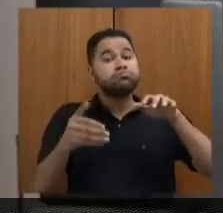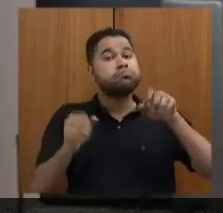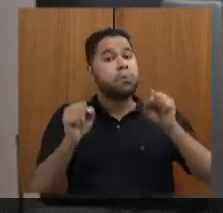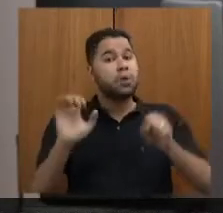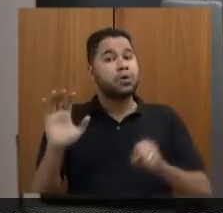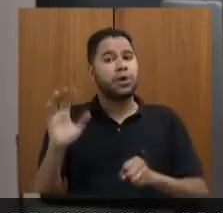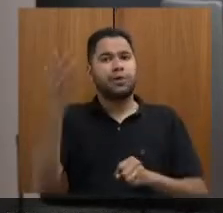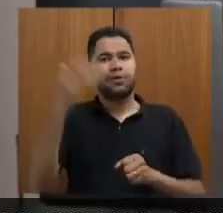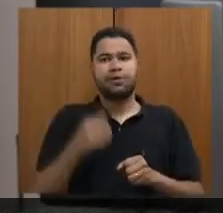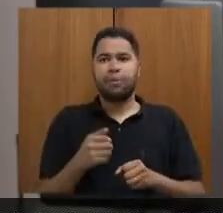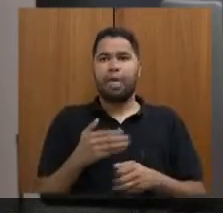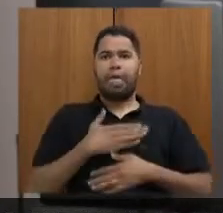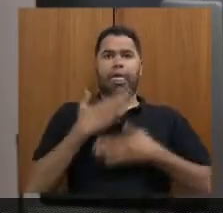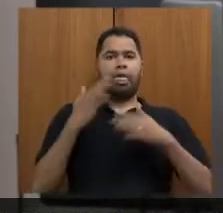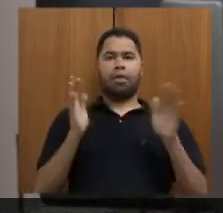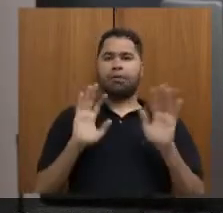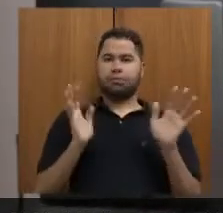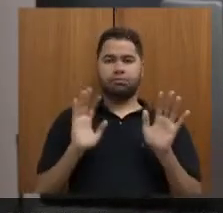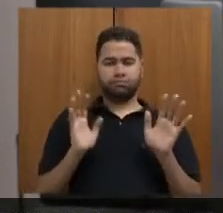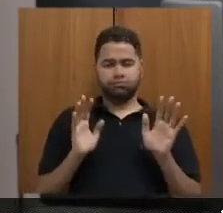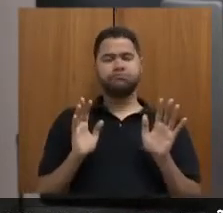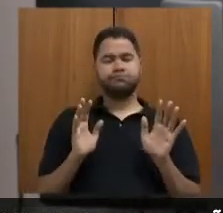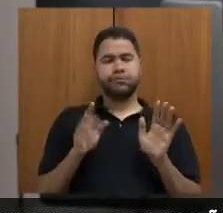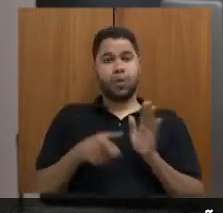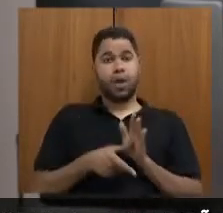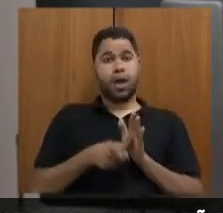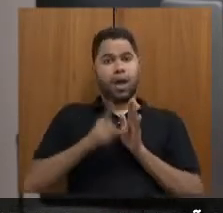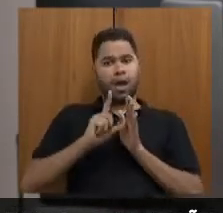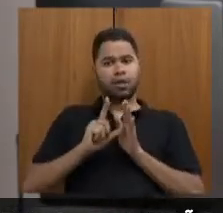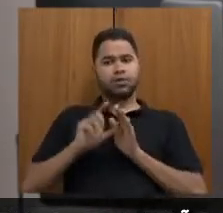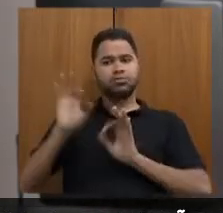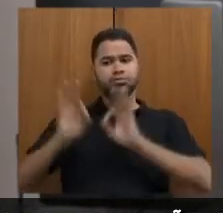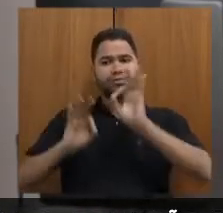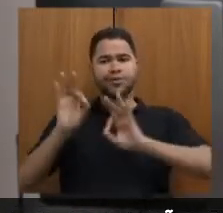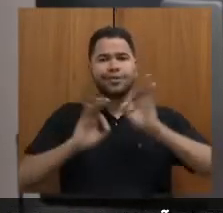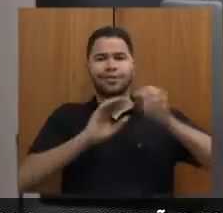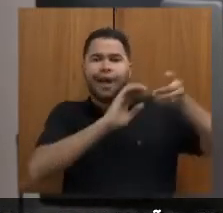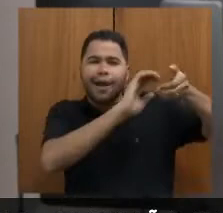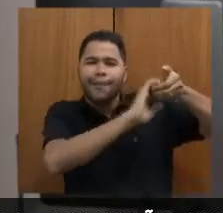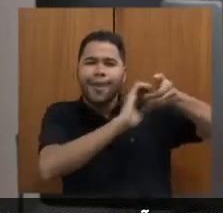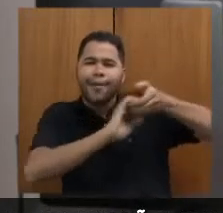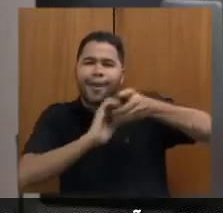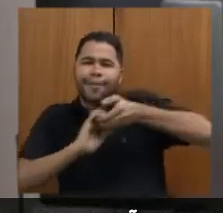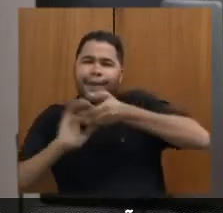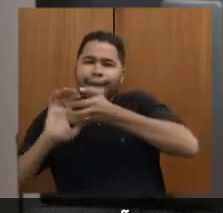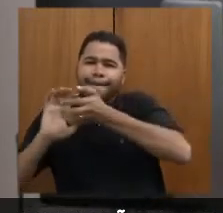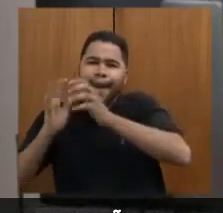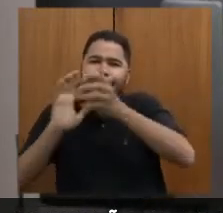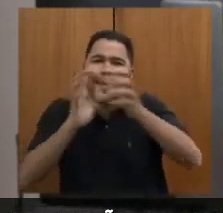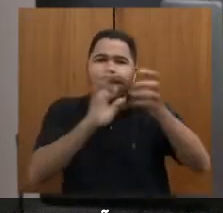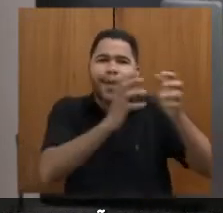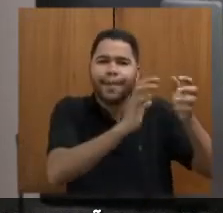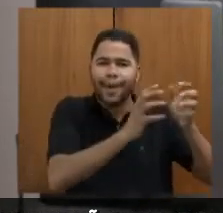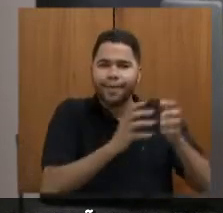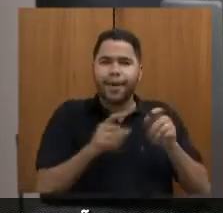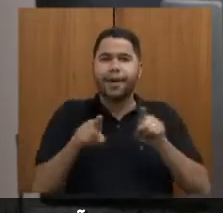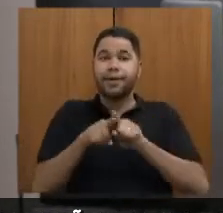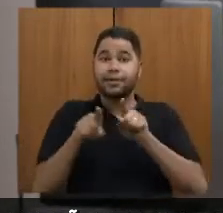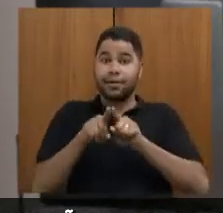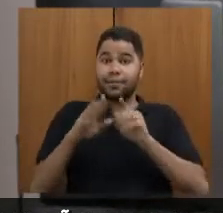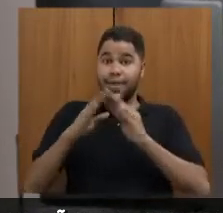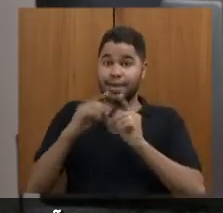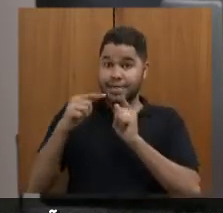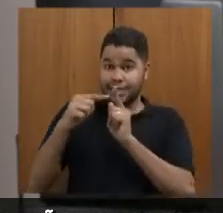que não nos peguem despreparados. Então, arrumar as calhas e os telhados dos casarões e das igrejas